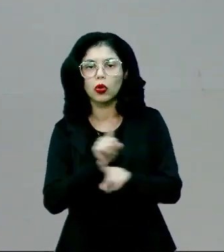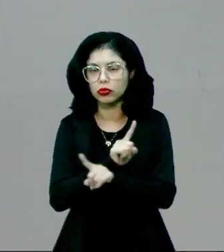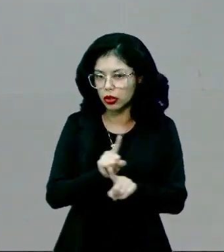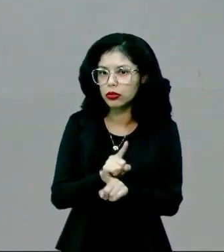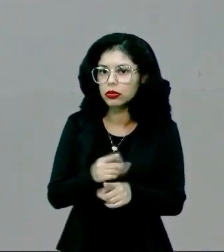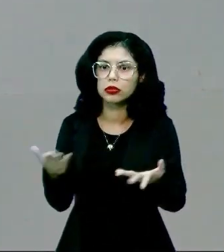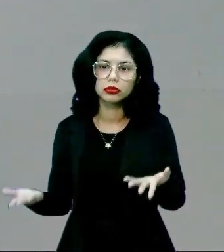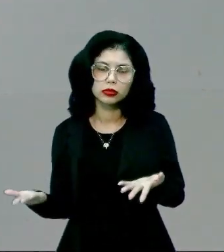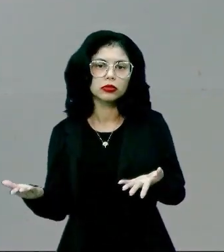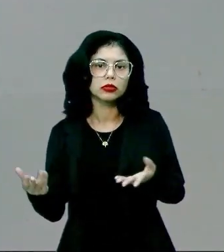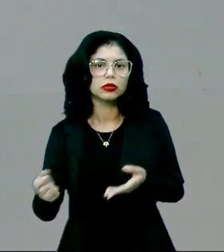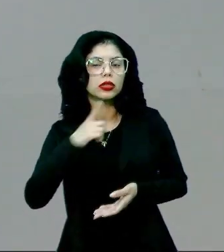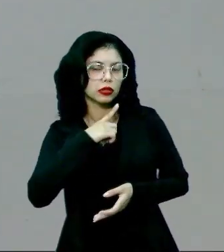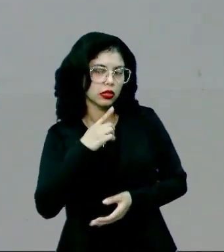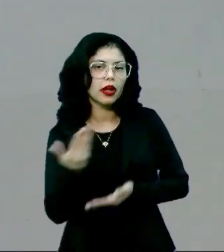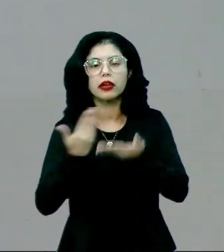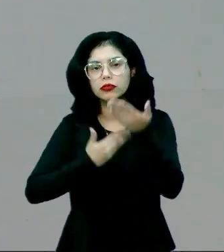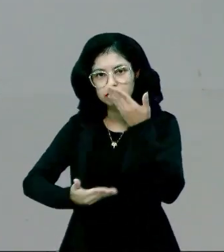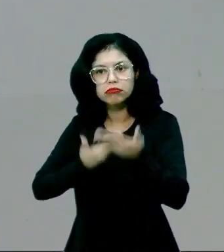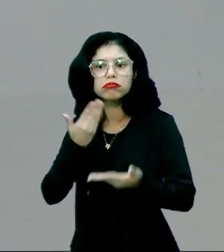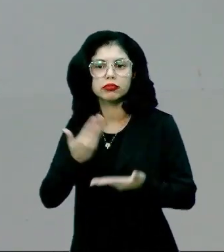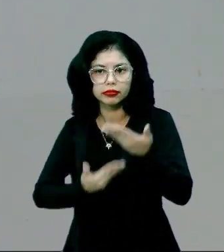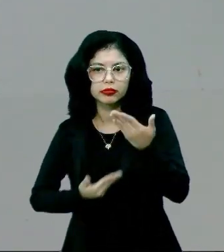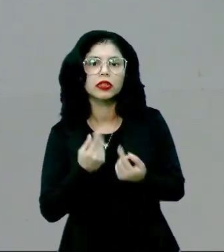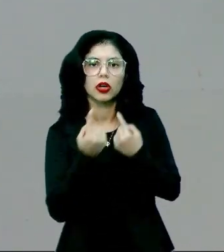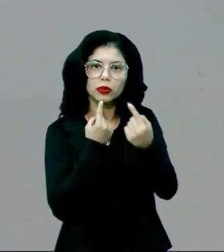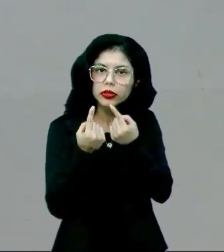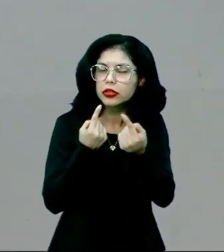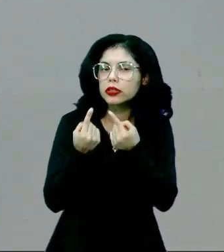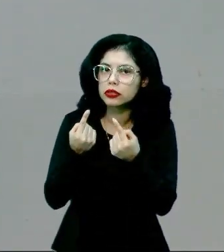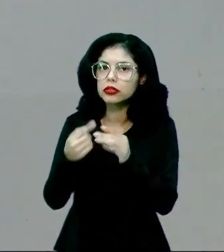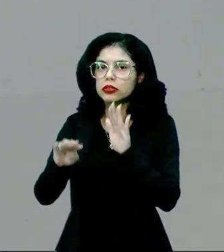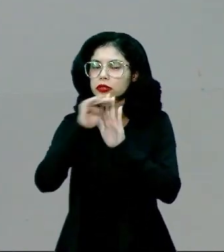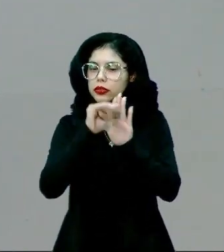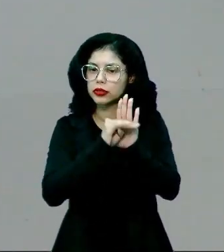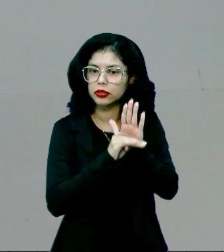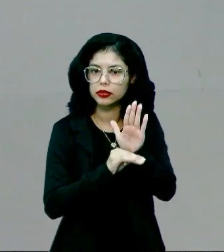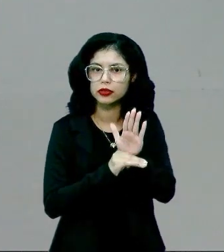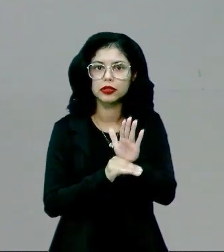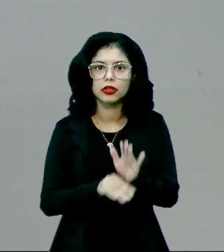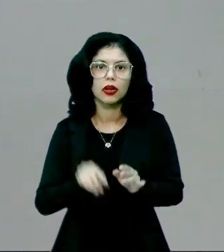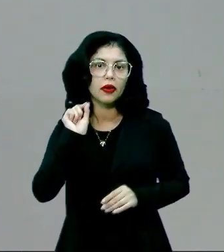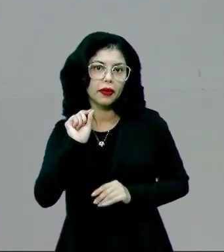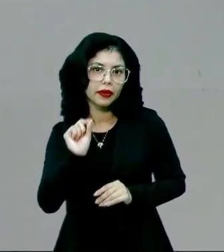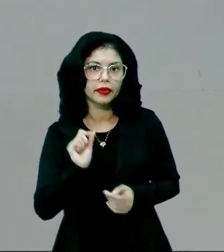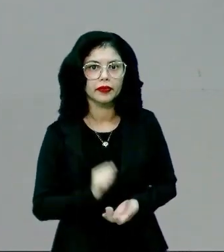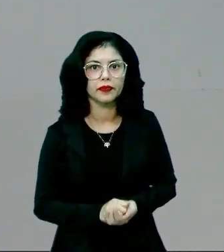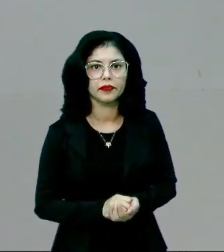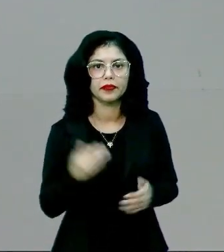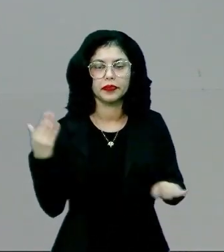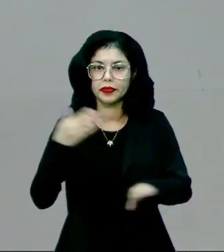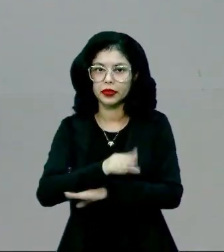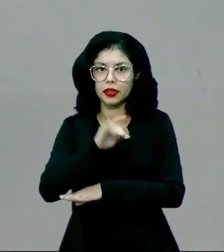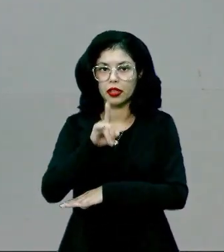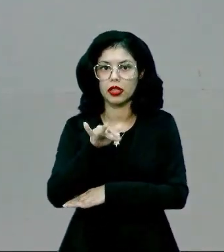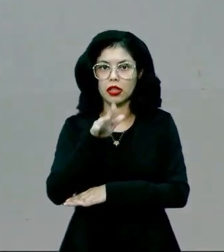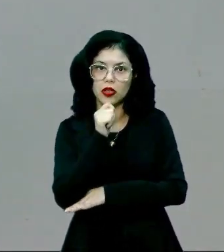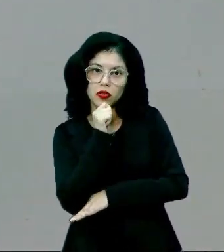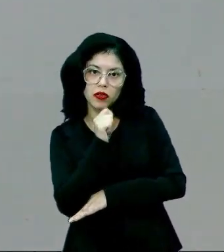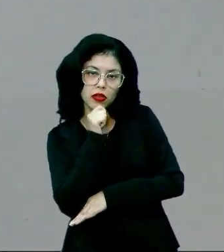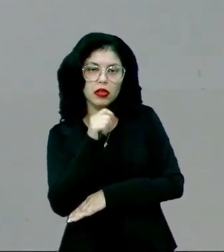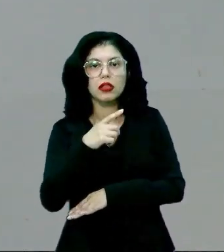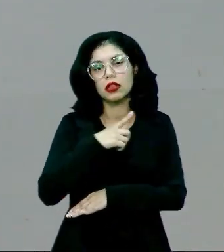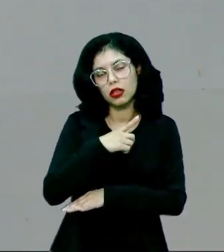discordando, ou seja, há aquele debate de comentários. Então, isso é o que é engajar. E é